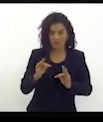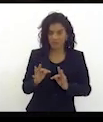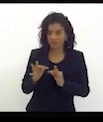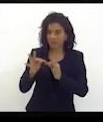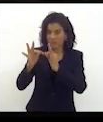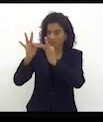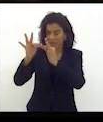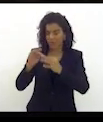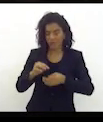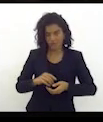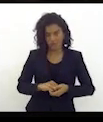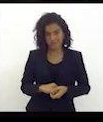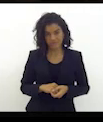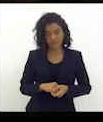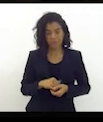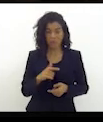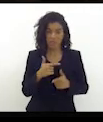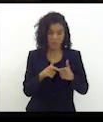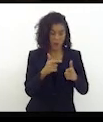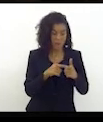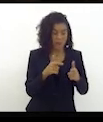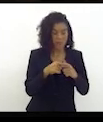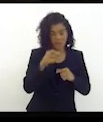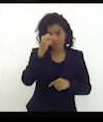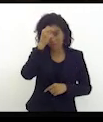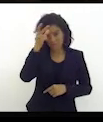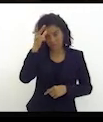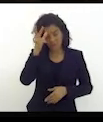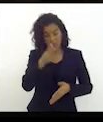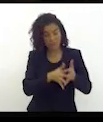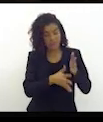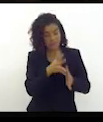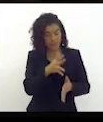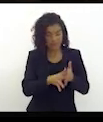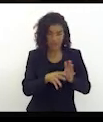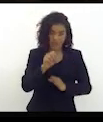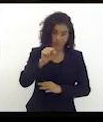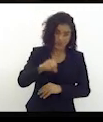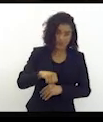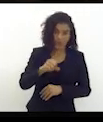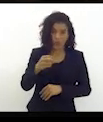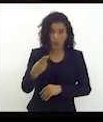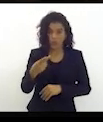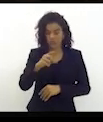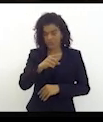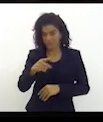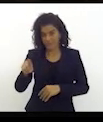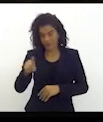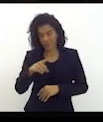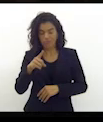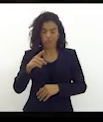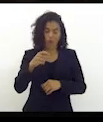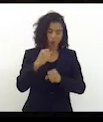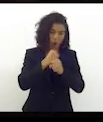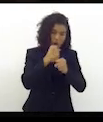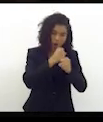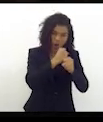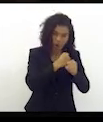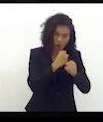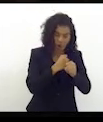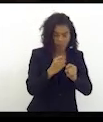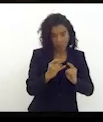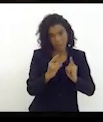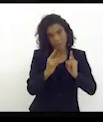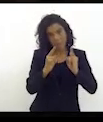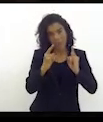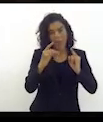que havia um embate da prefeitura está atrapalhando ou não o início daquelas obras, ele, de uma maneira